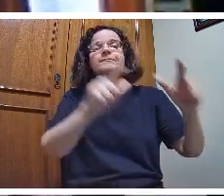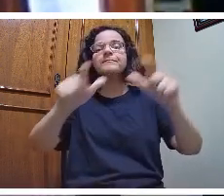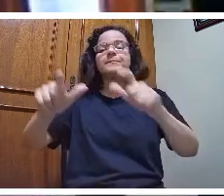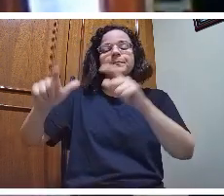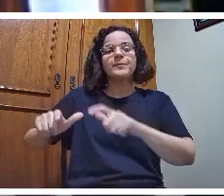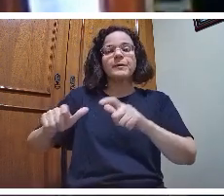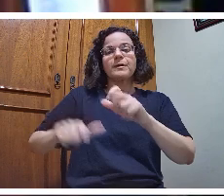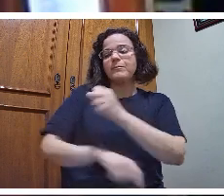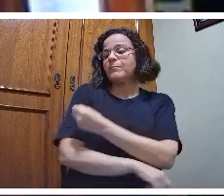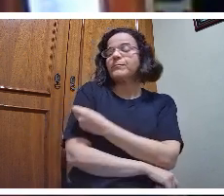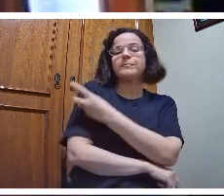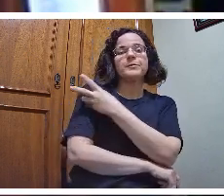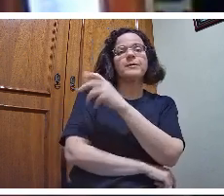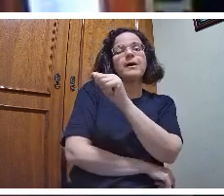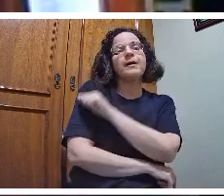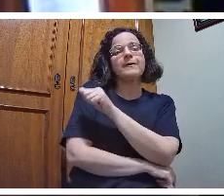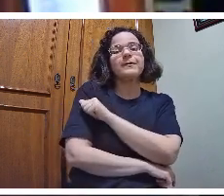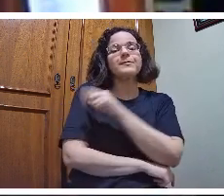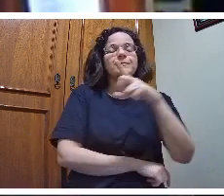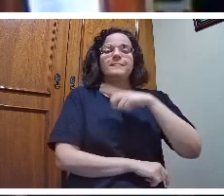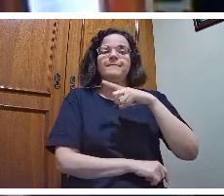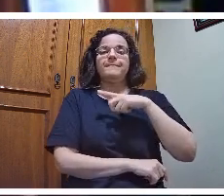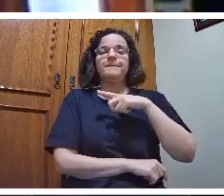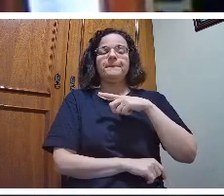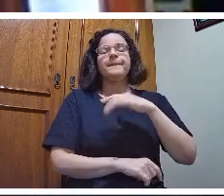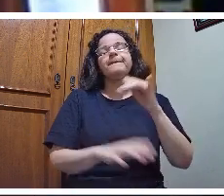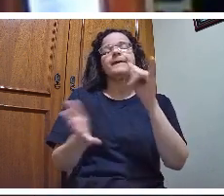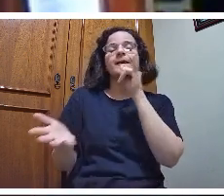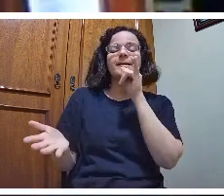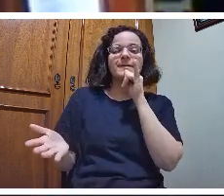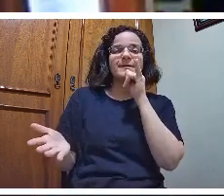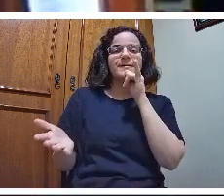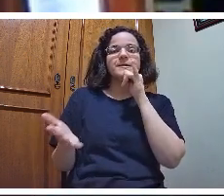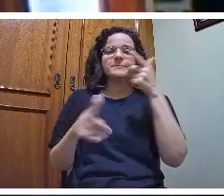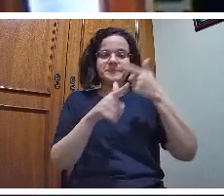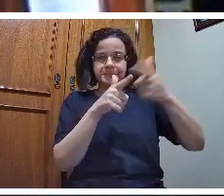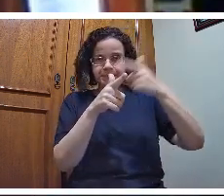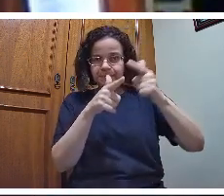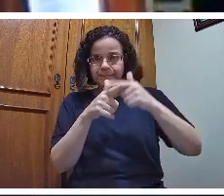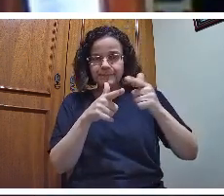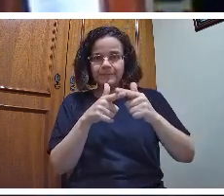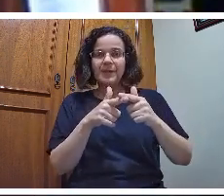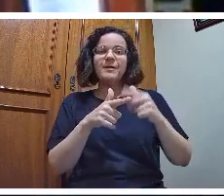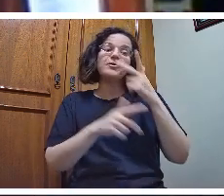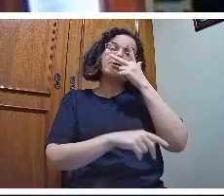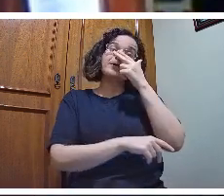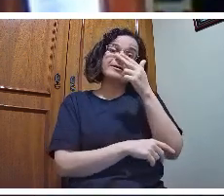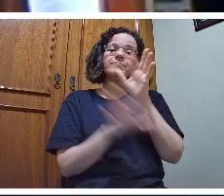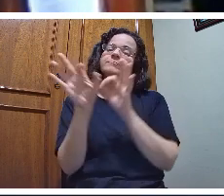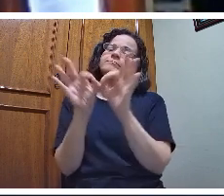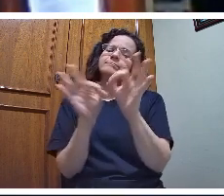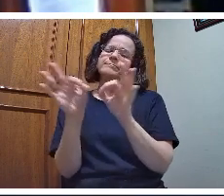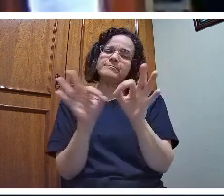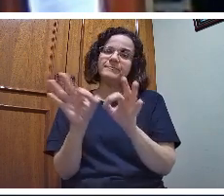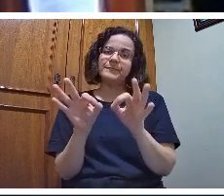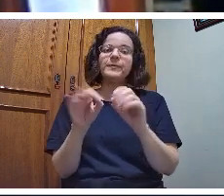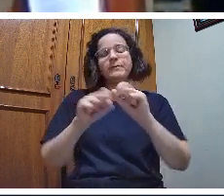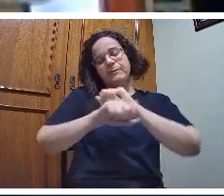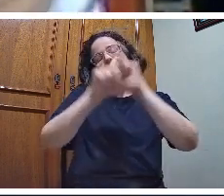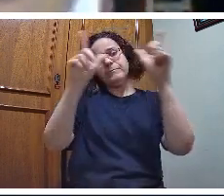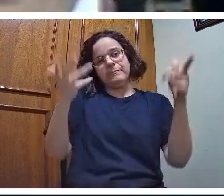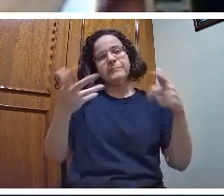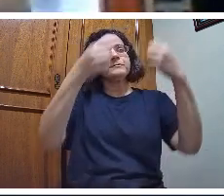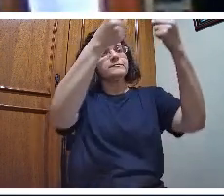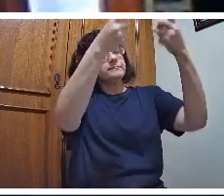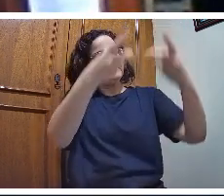por exemplo, a problematização, você acha que é a preparação, é claro, você vai explicar os objetivos,